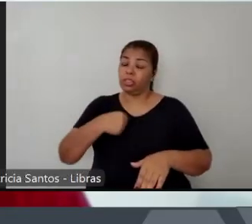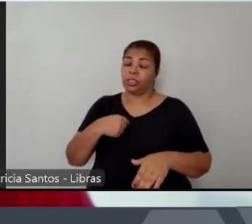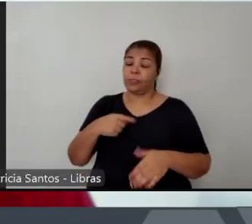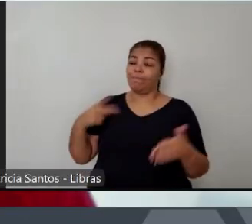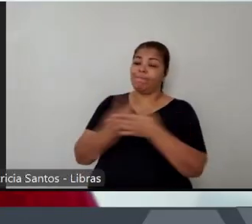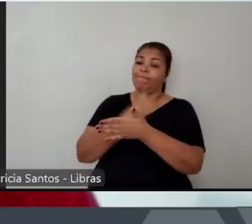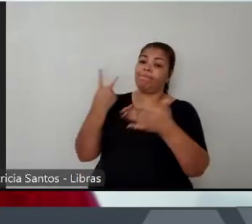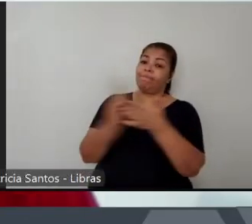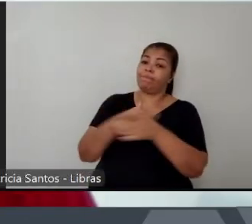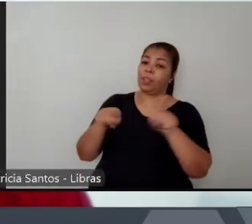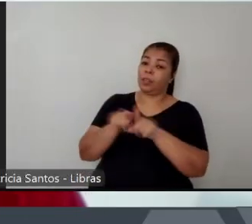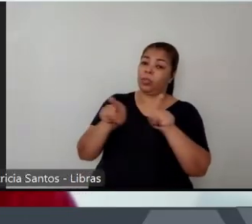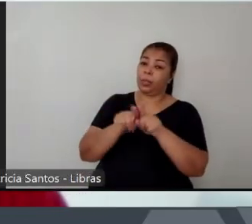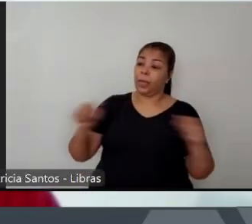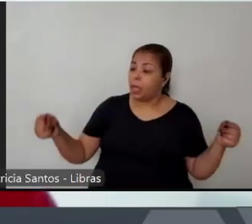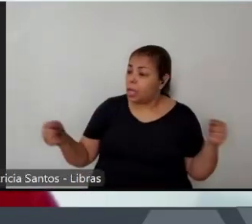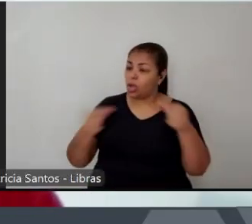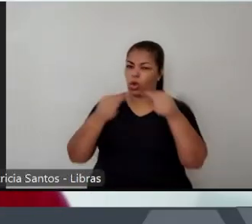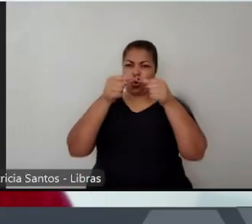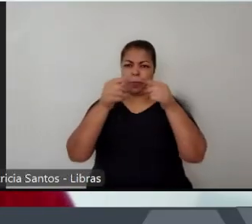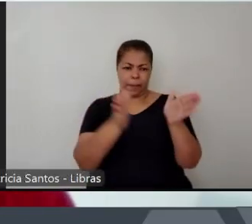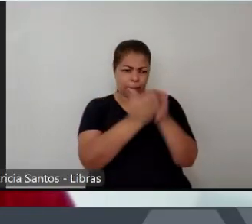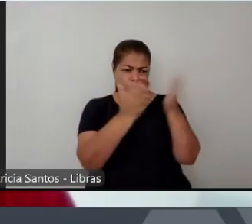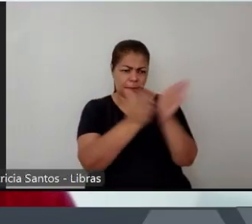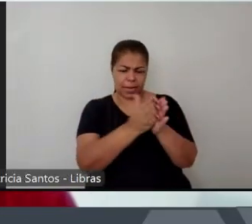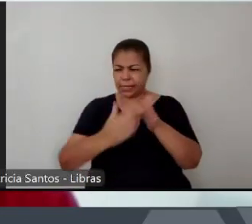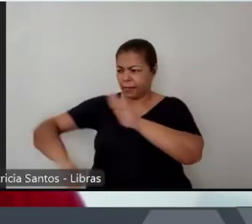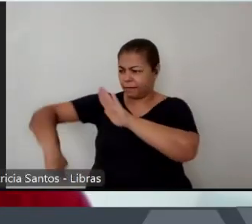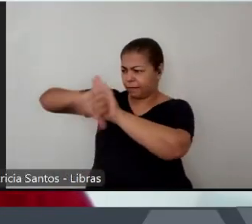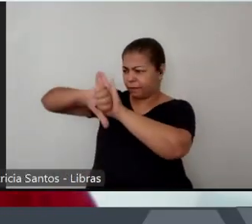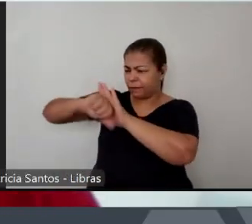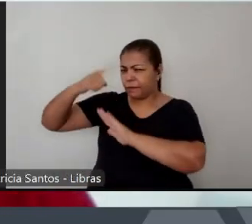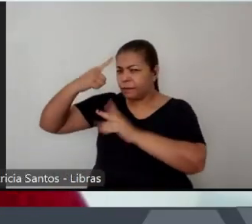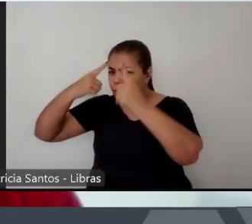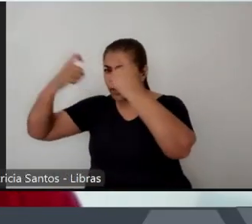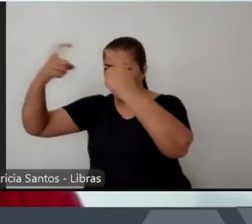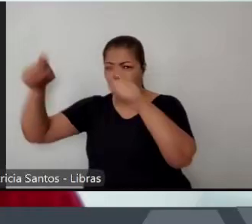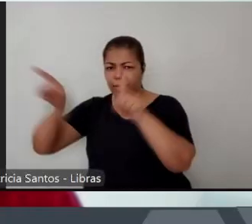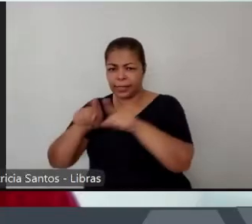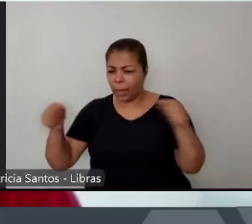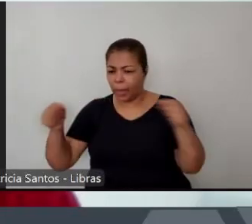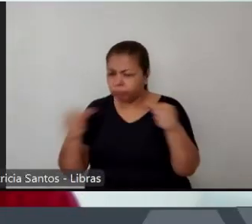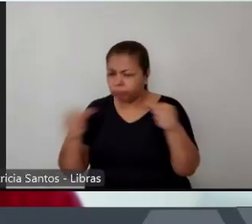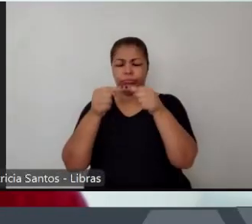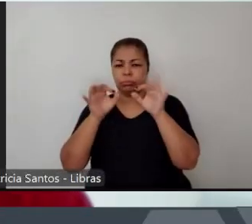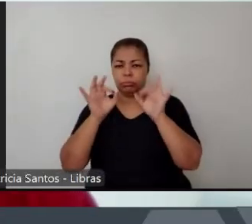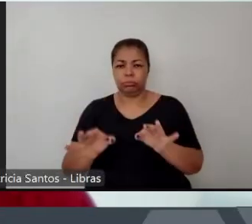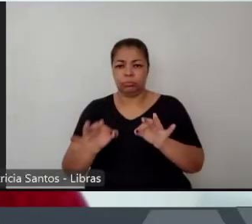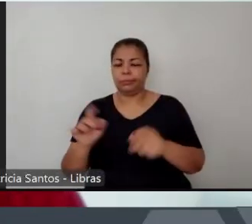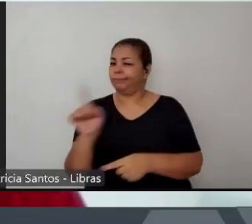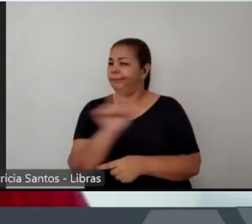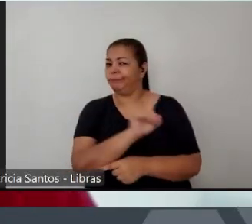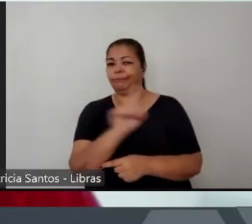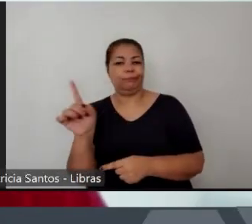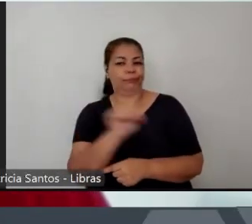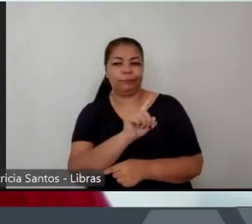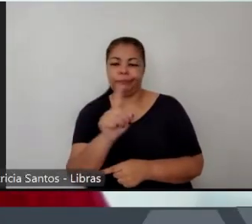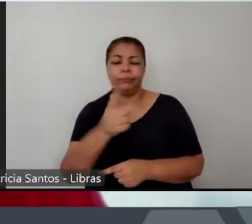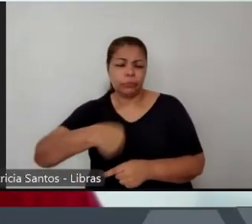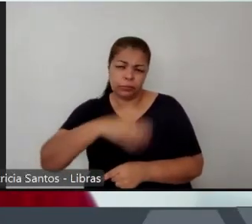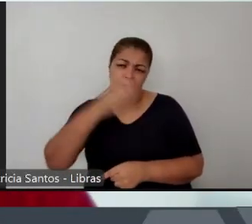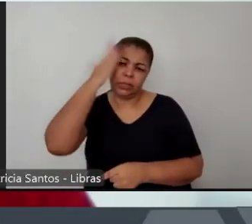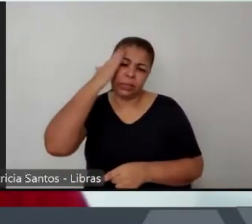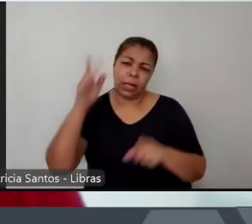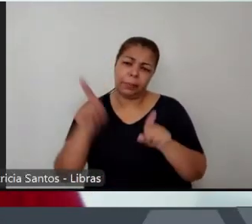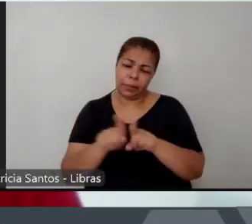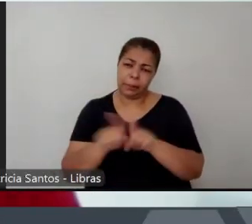violência de uma forma automática a gente vê países muito mais pobres que o nosso como a Bolívia e o Peru